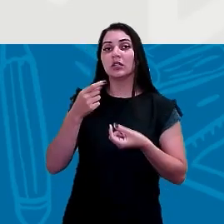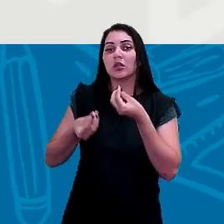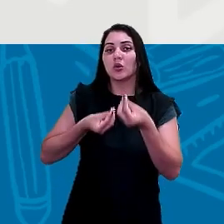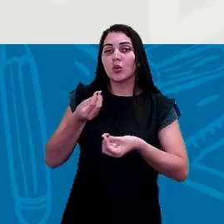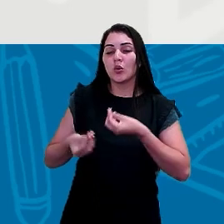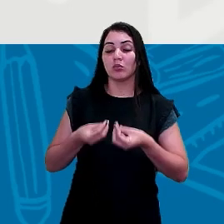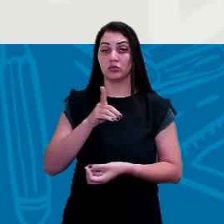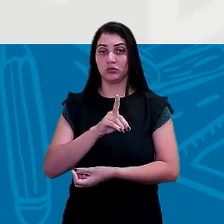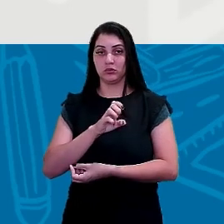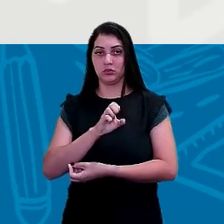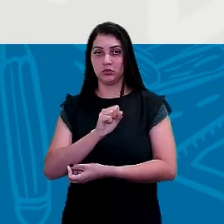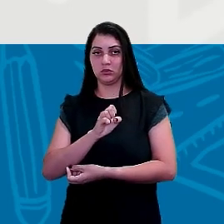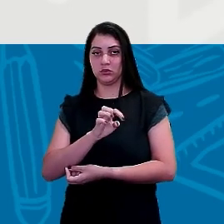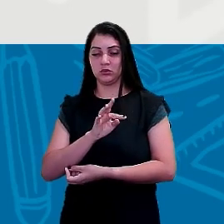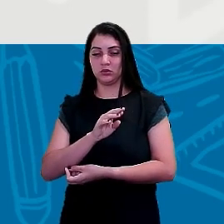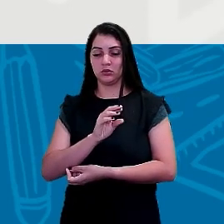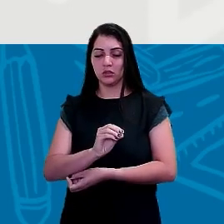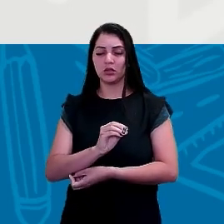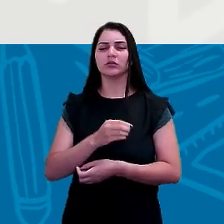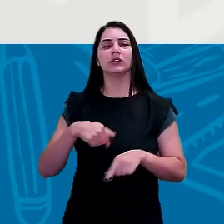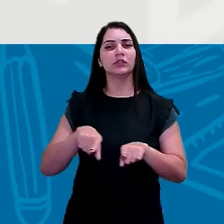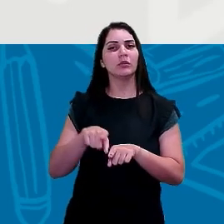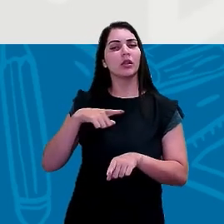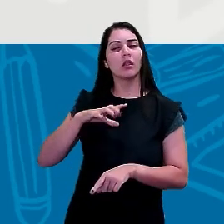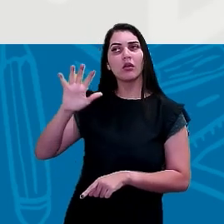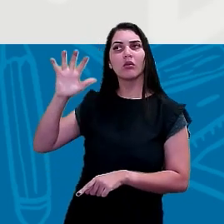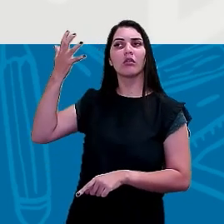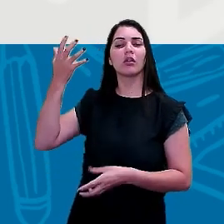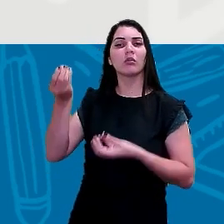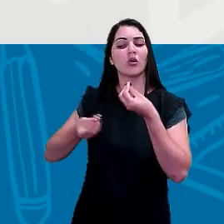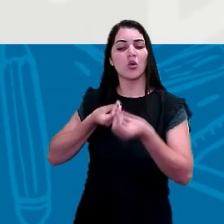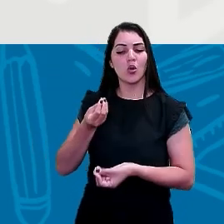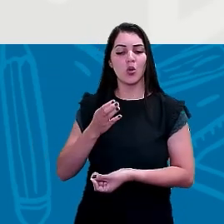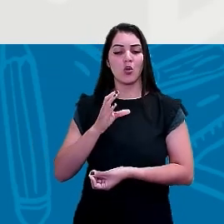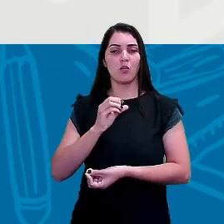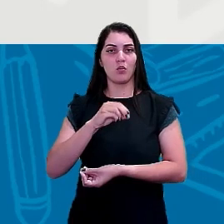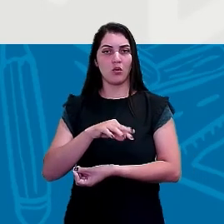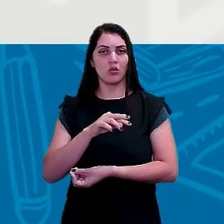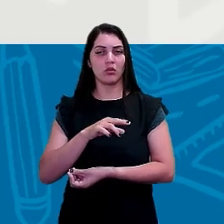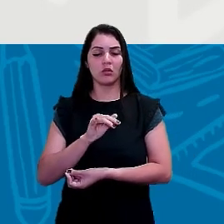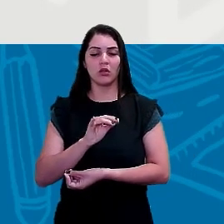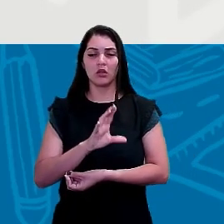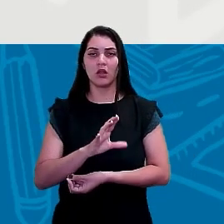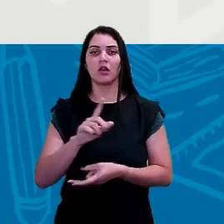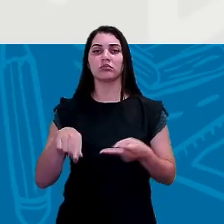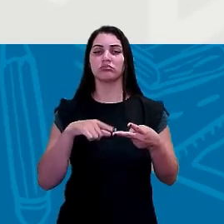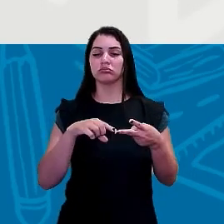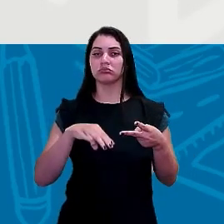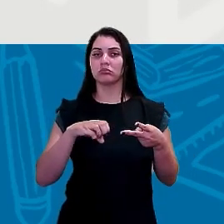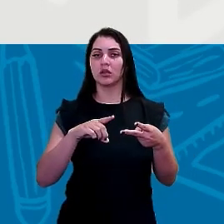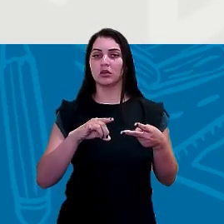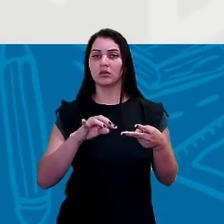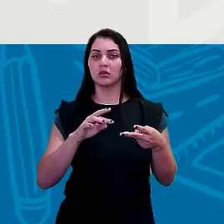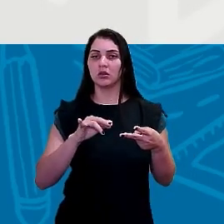próprios desérticos. E vamos ter os climas temperados, que é o continental e o mediterrâneo, que vão ter aquelas